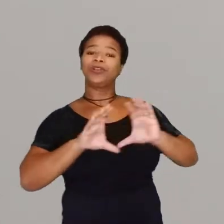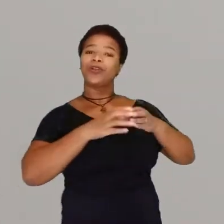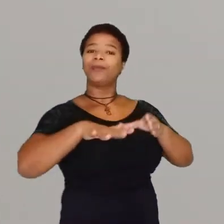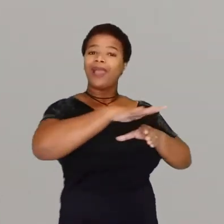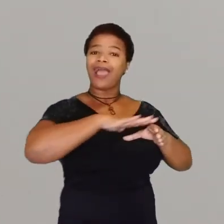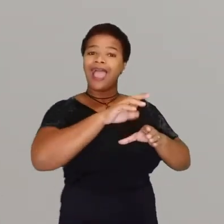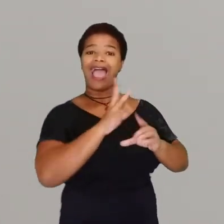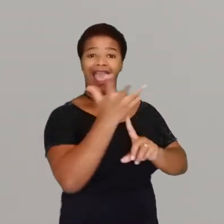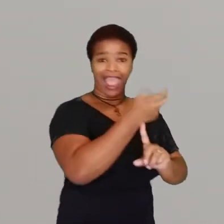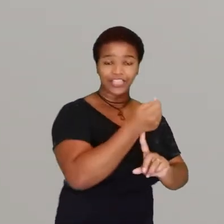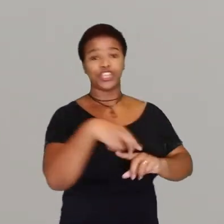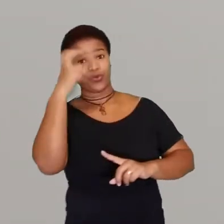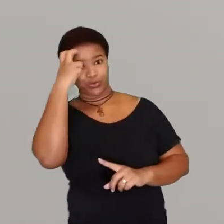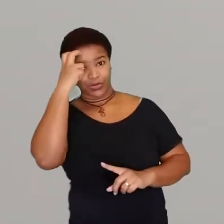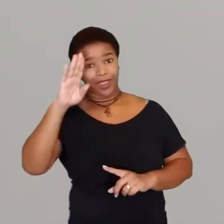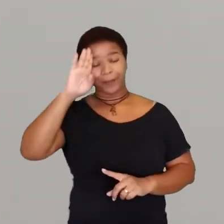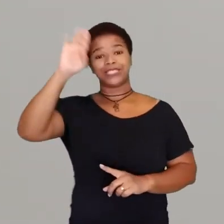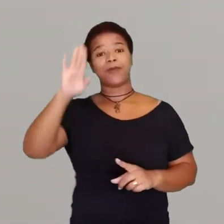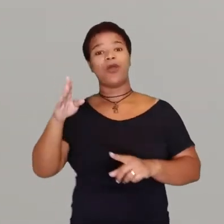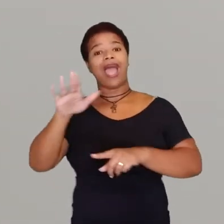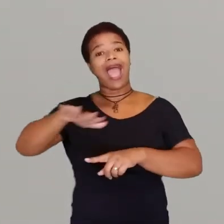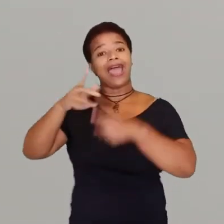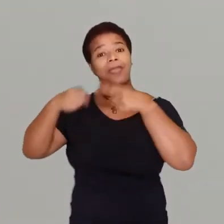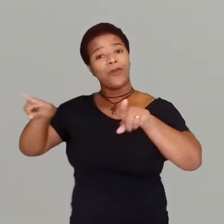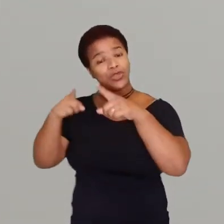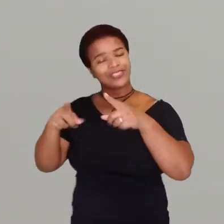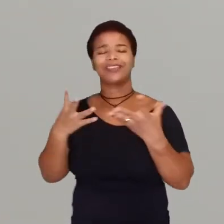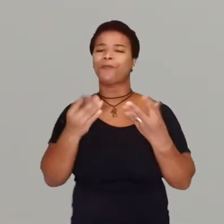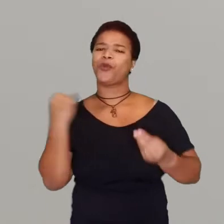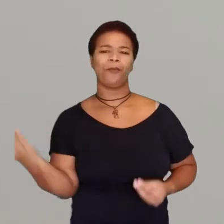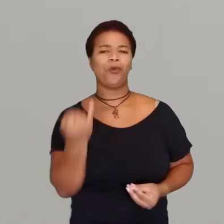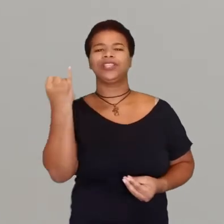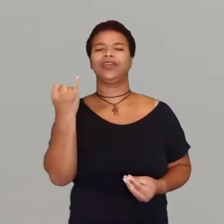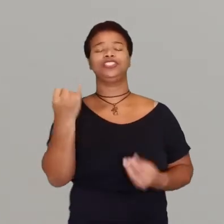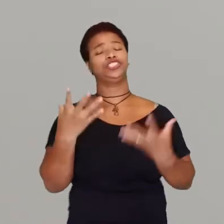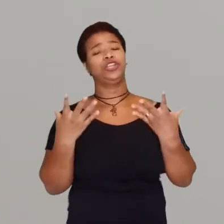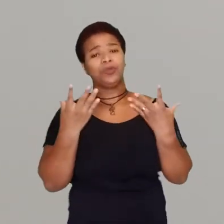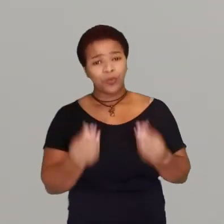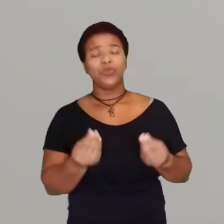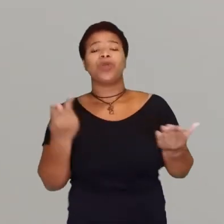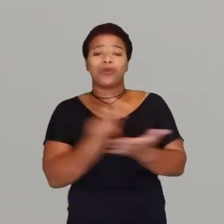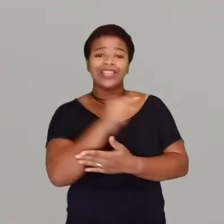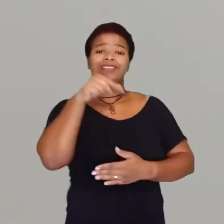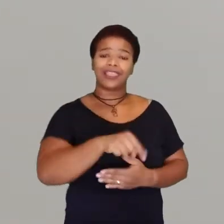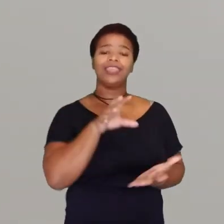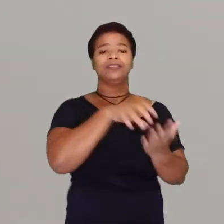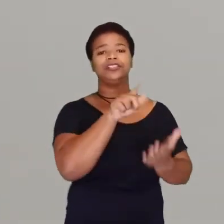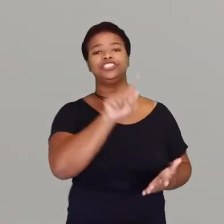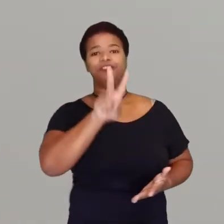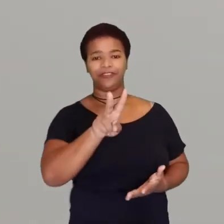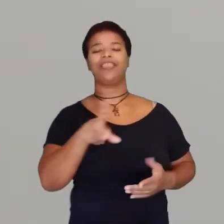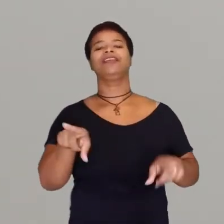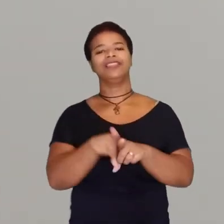de arte e cultura, principalmente na área musical, que é algo tão importante, tão comum aqui em Governador Valadares. Projetos